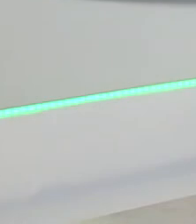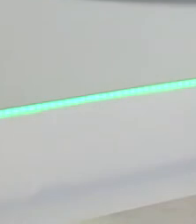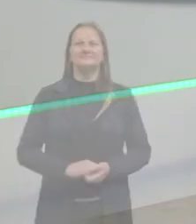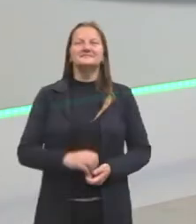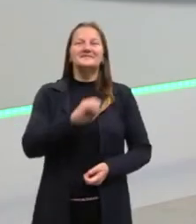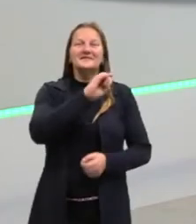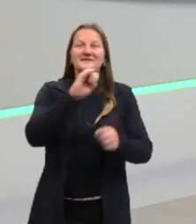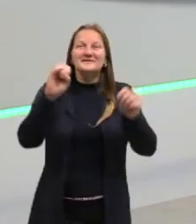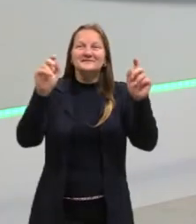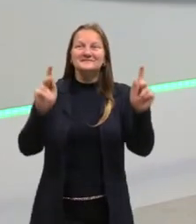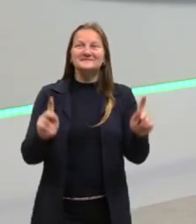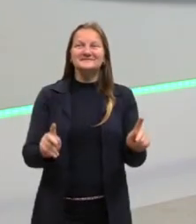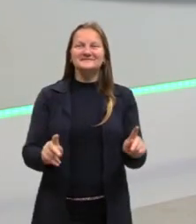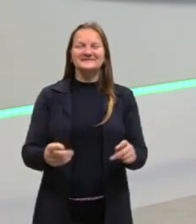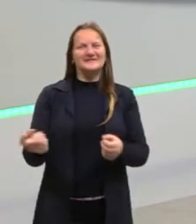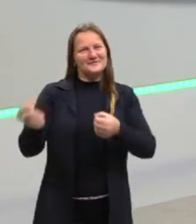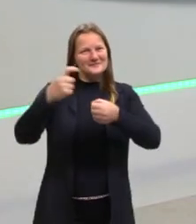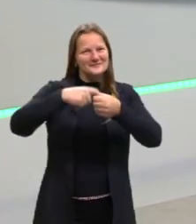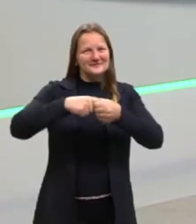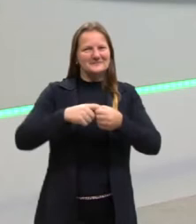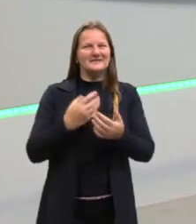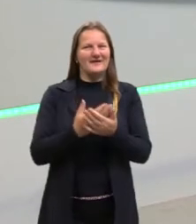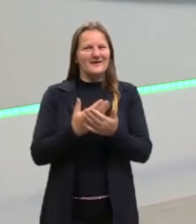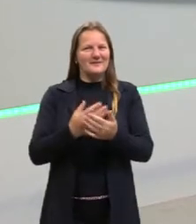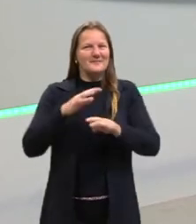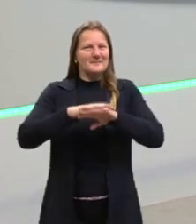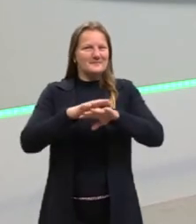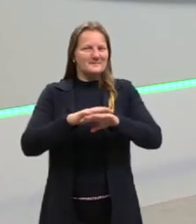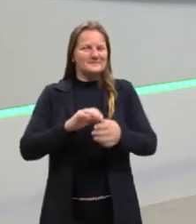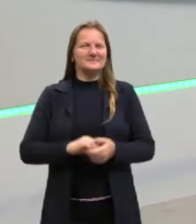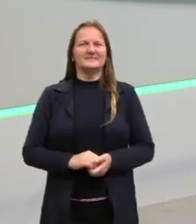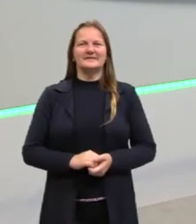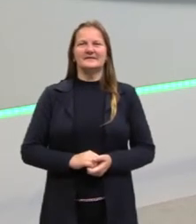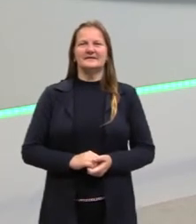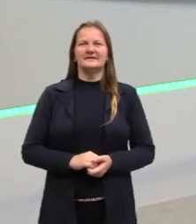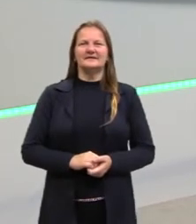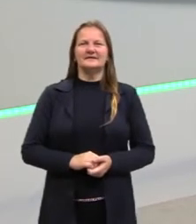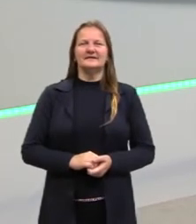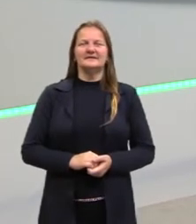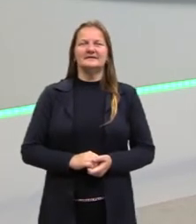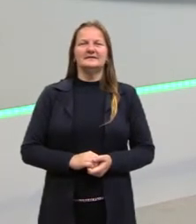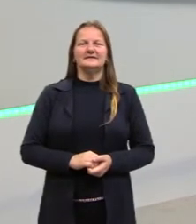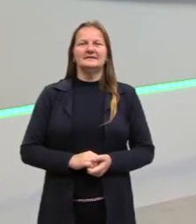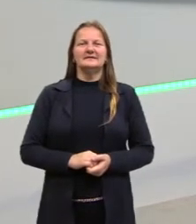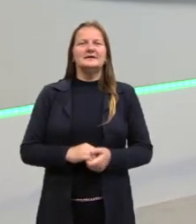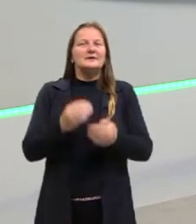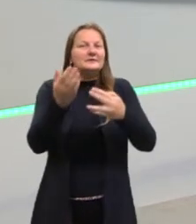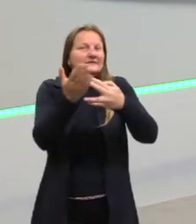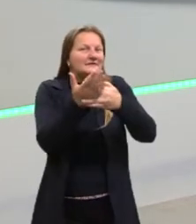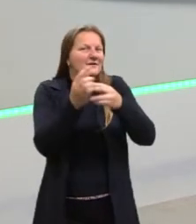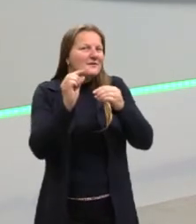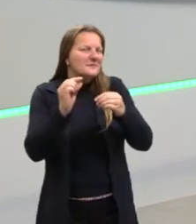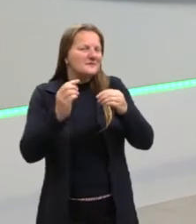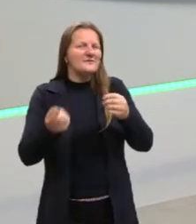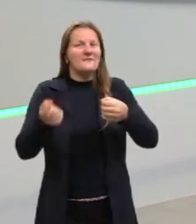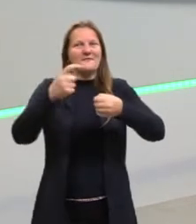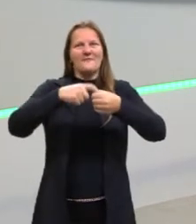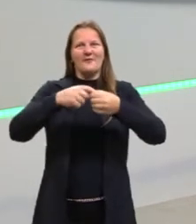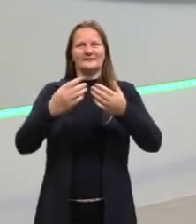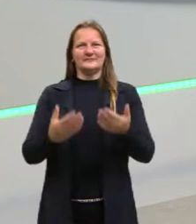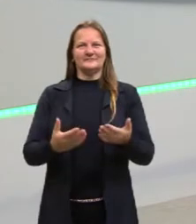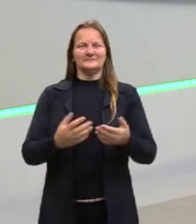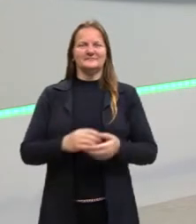Oi, oi pessoas! Voltamos aí para a nossa aula de matemática, deu um intervalinho rapidinho e estamos de volta.